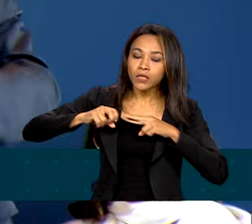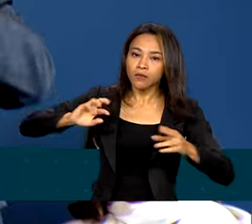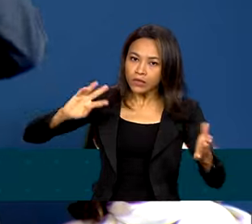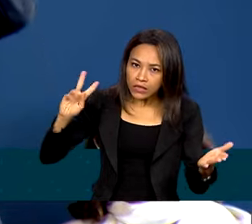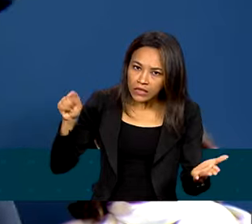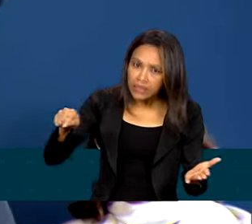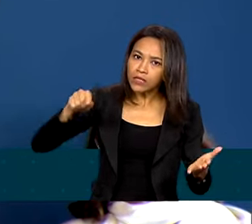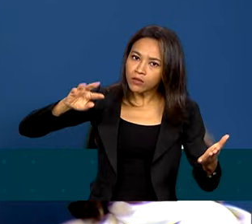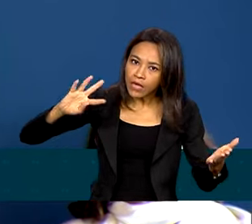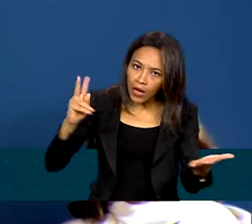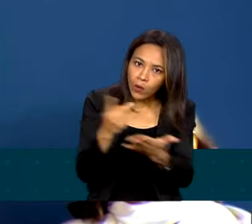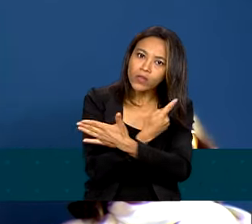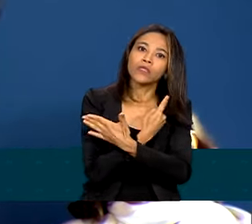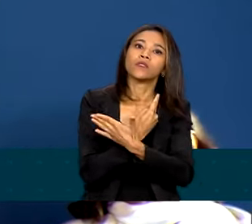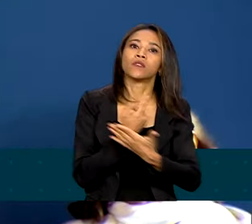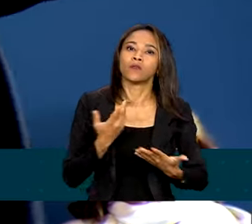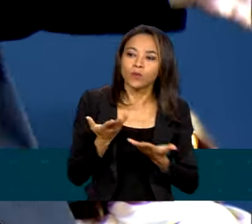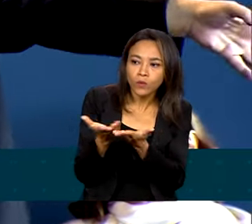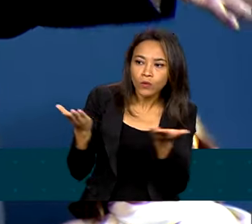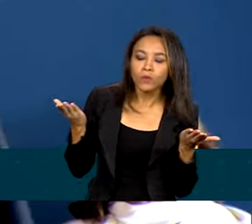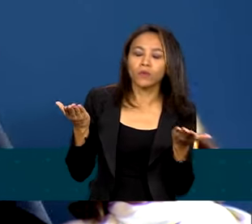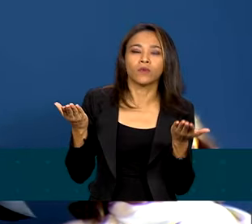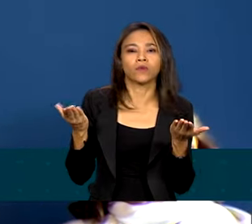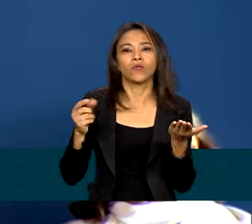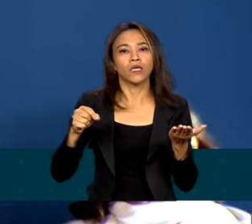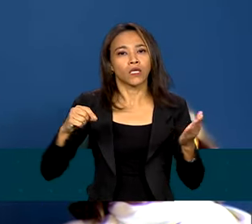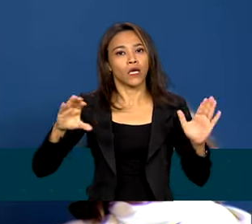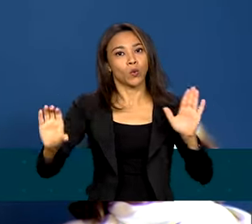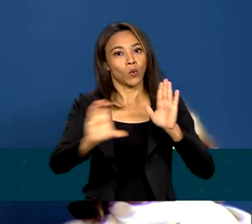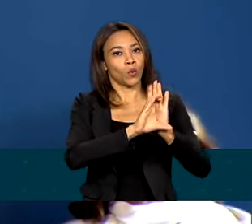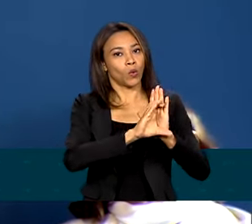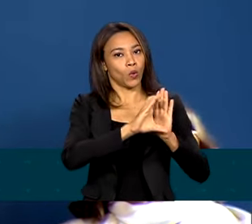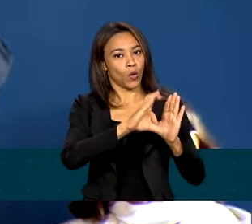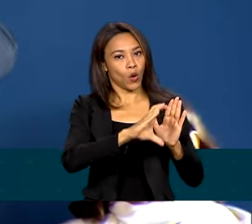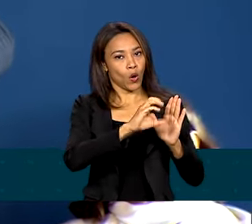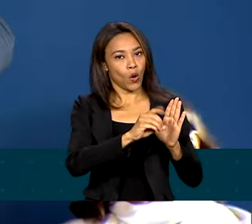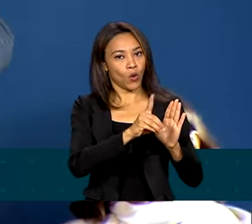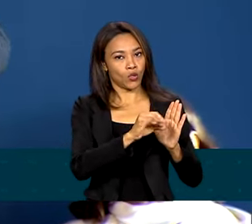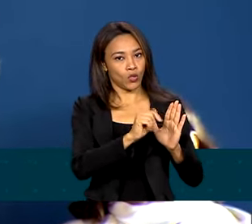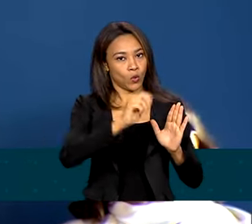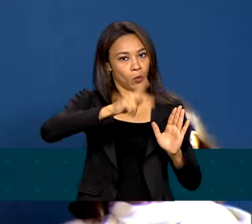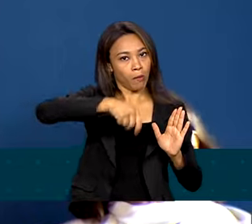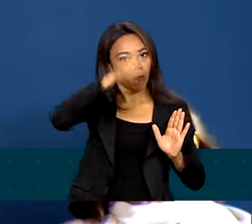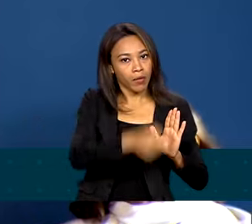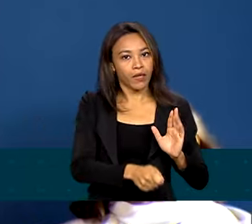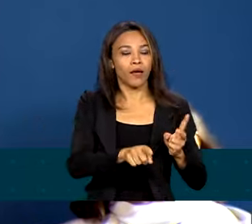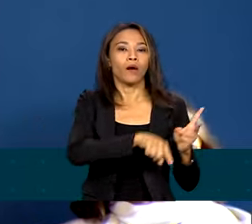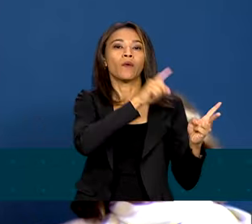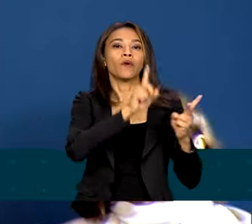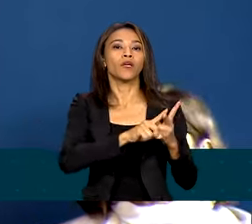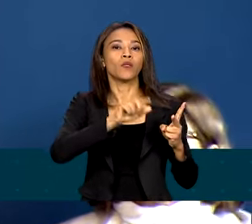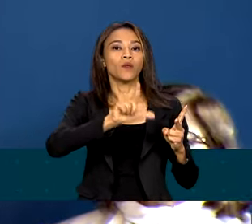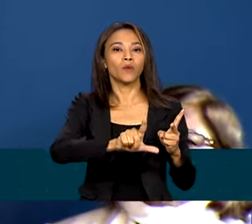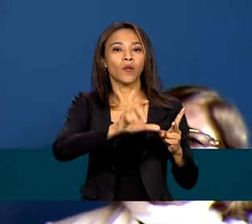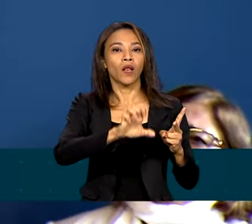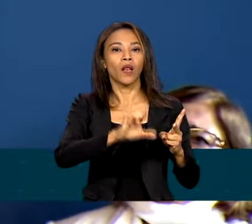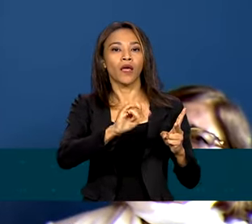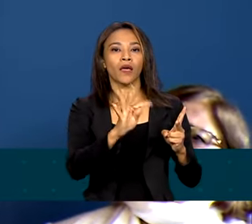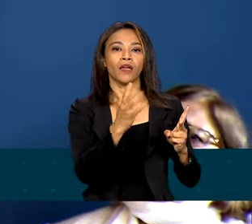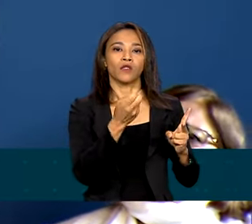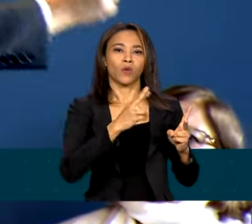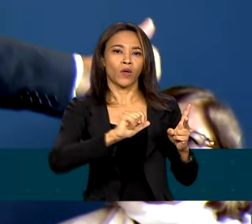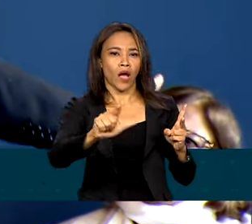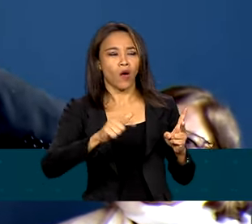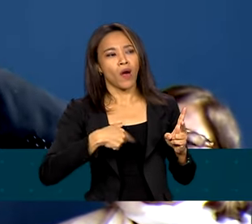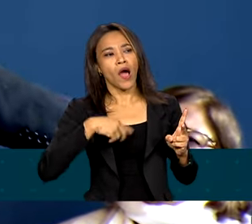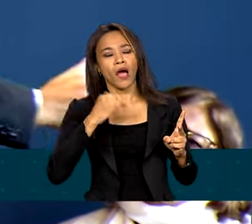norma abstratamente posta, tanto no Código Penal quanto no Código Eleitoral, cheguei à conclusão, Sida, que nós deveríamos dar